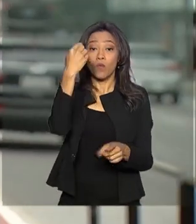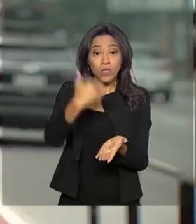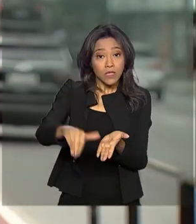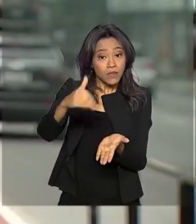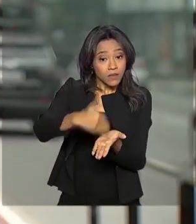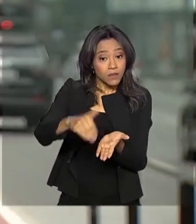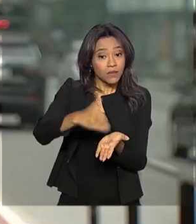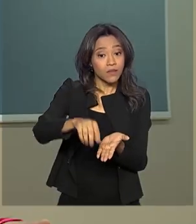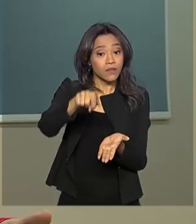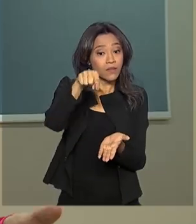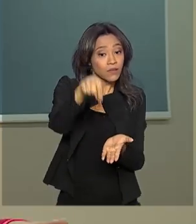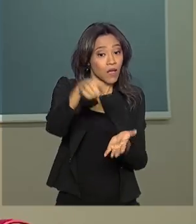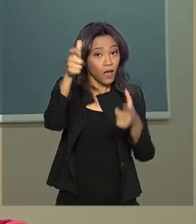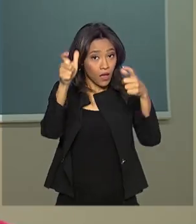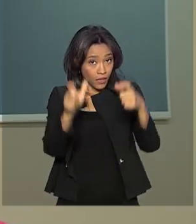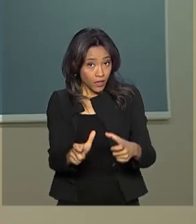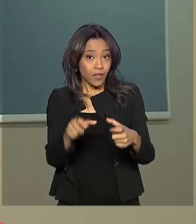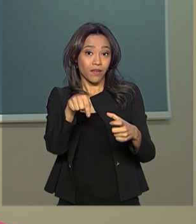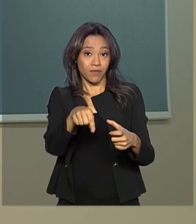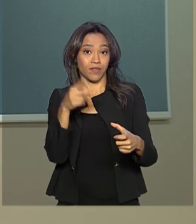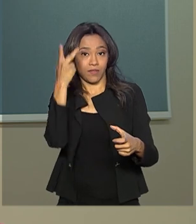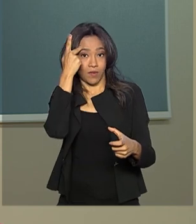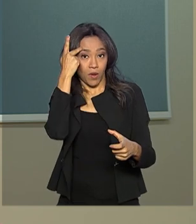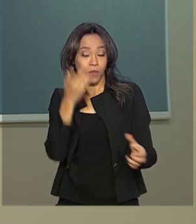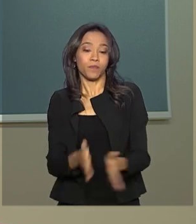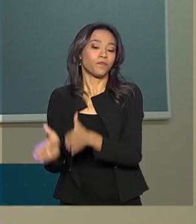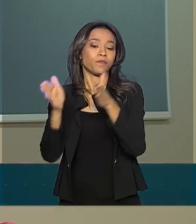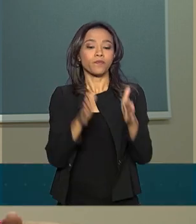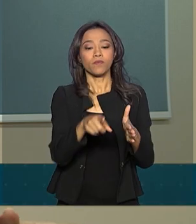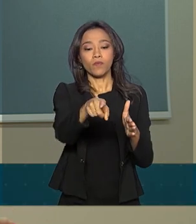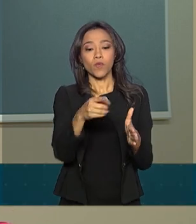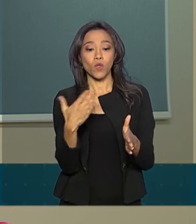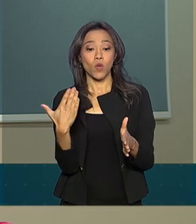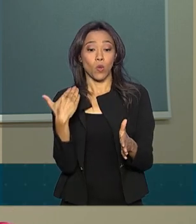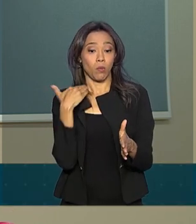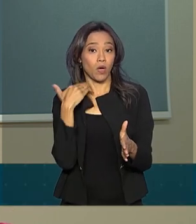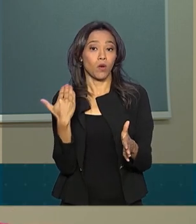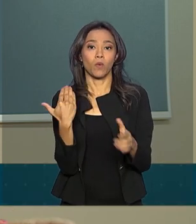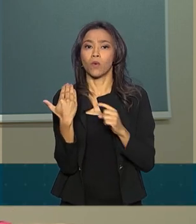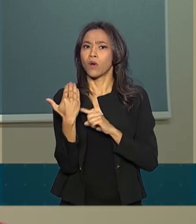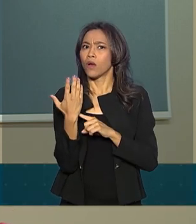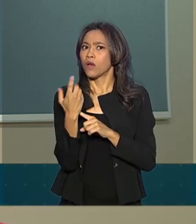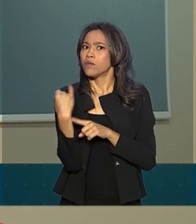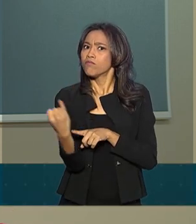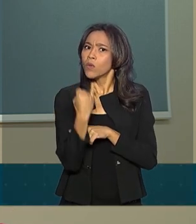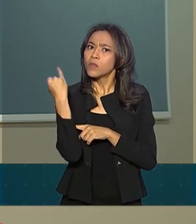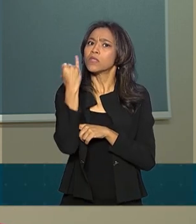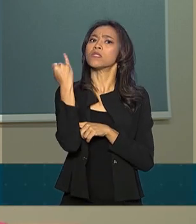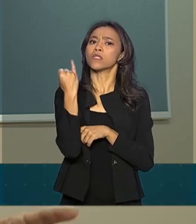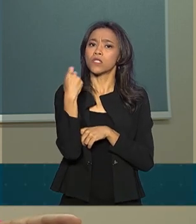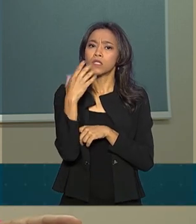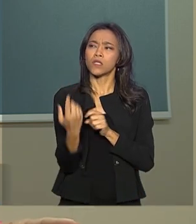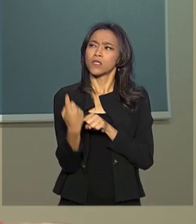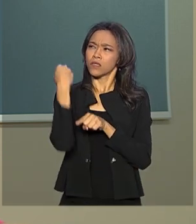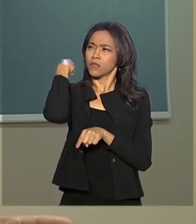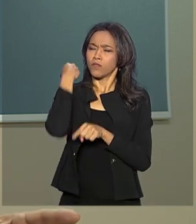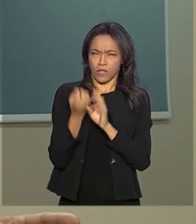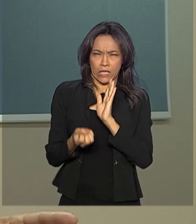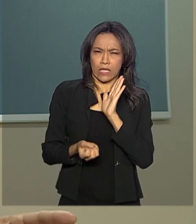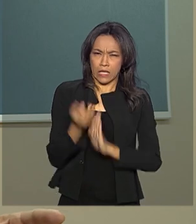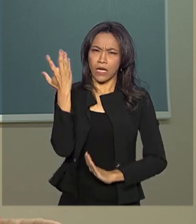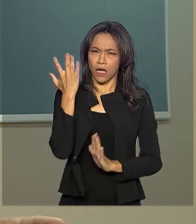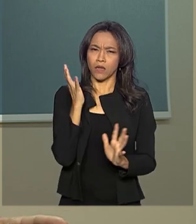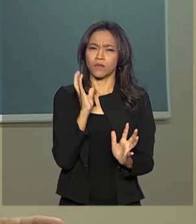aqui em São Paulo. O banco é um instrumento importante, é um instrumento de longo prazo. Quando ele foi criado, logo, ele